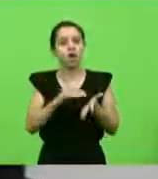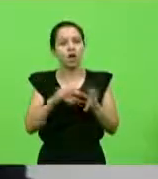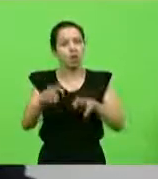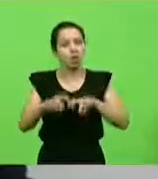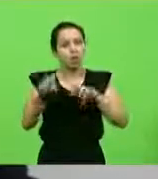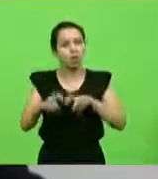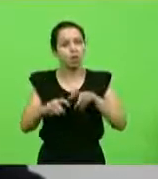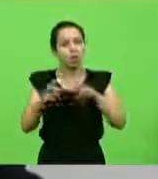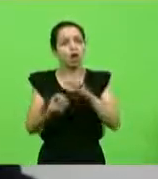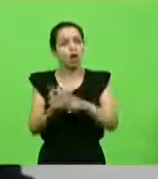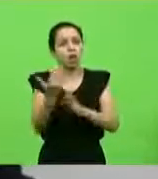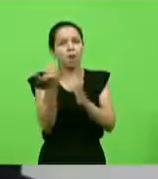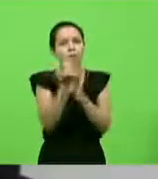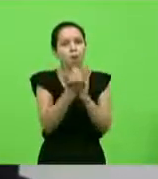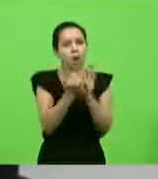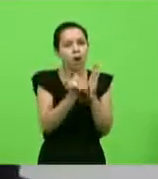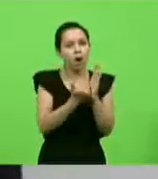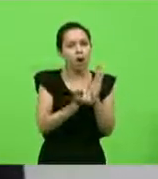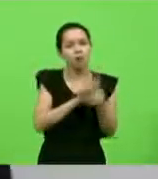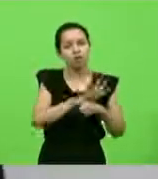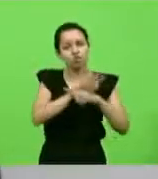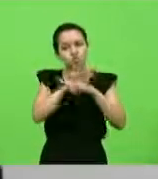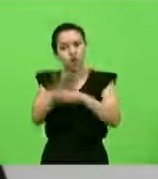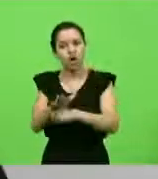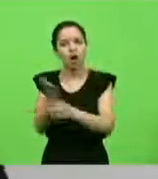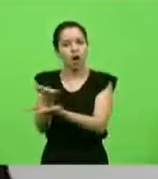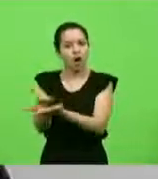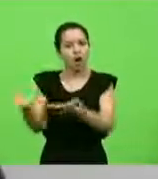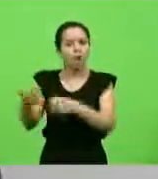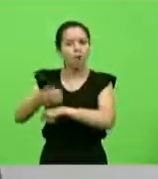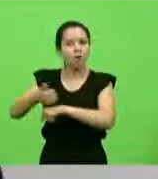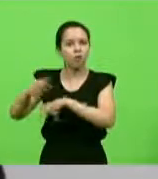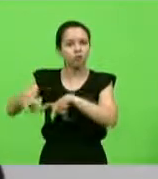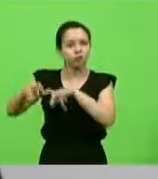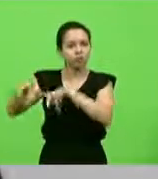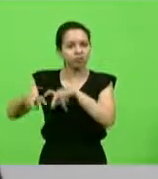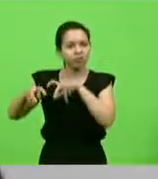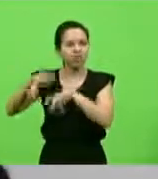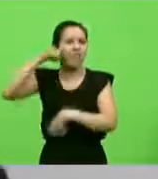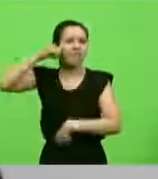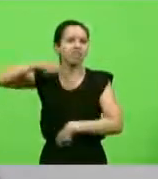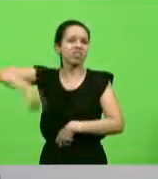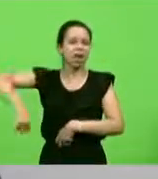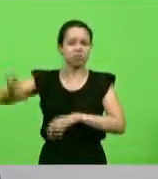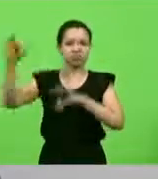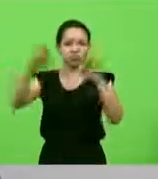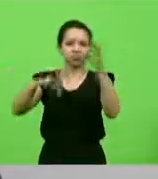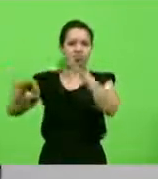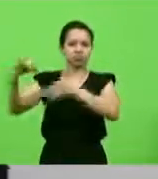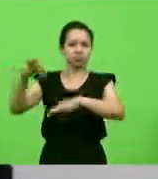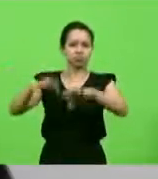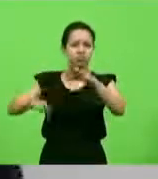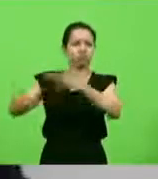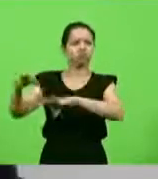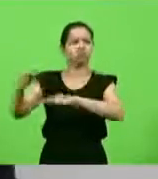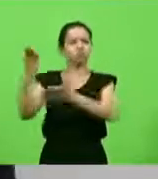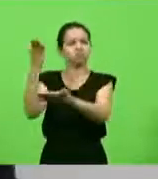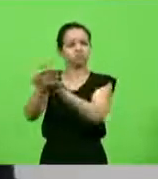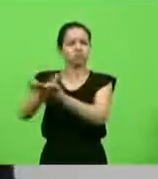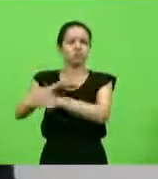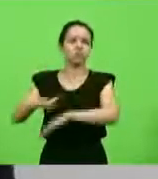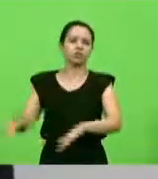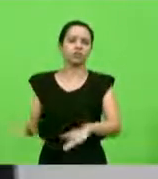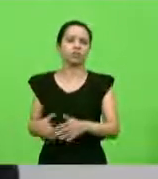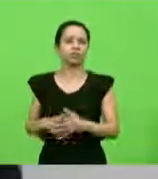agricultores no controle da praga. O objetivo era evitar a proliferação. Já no final